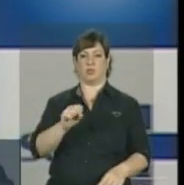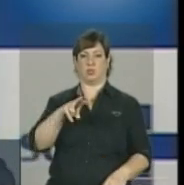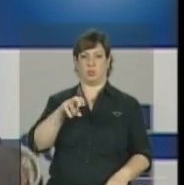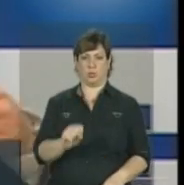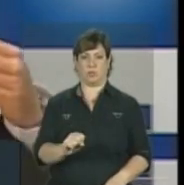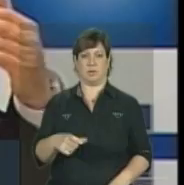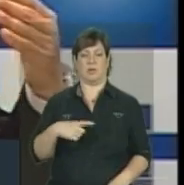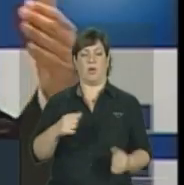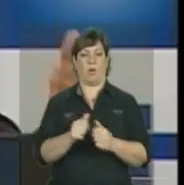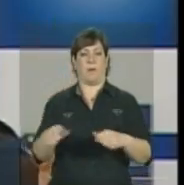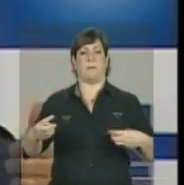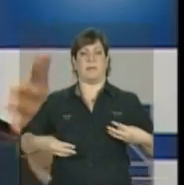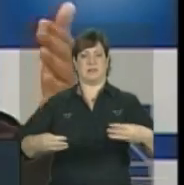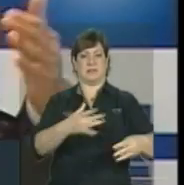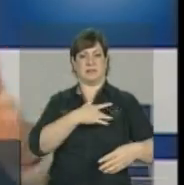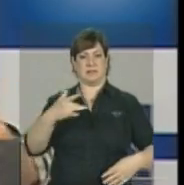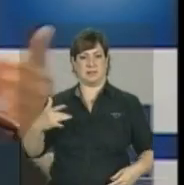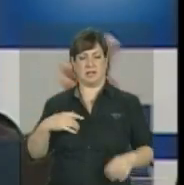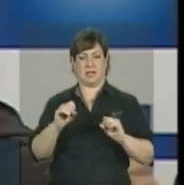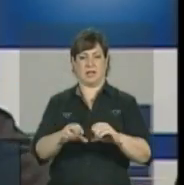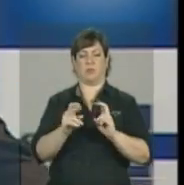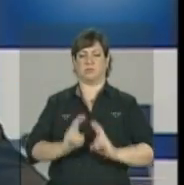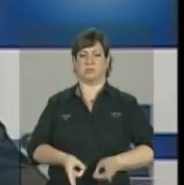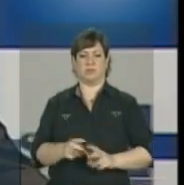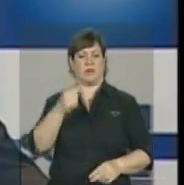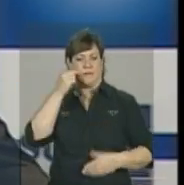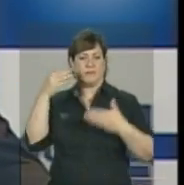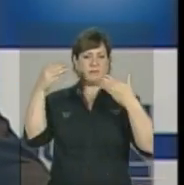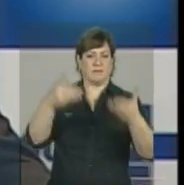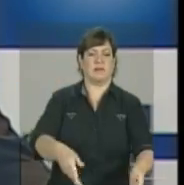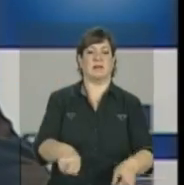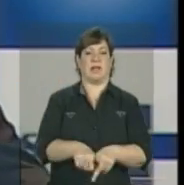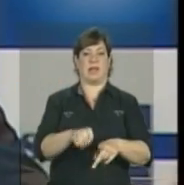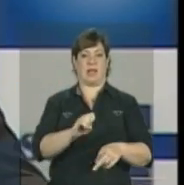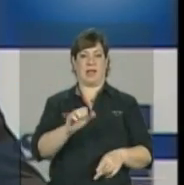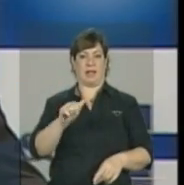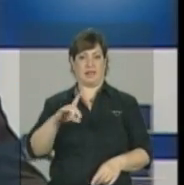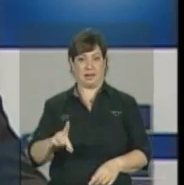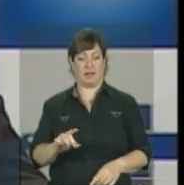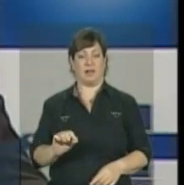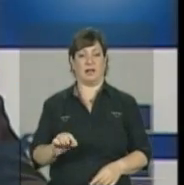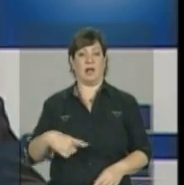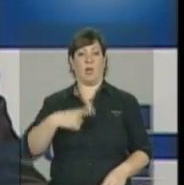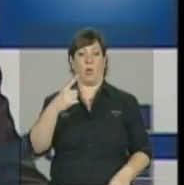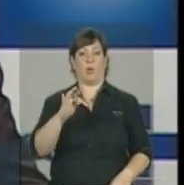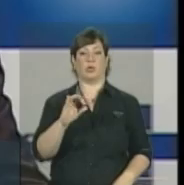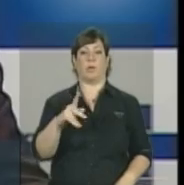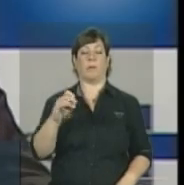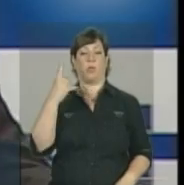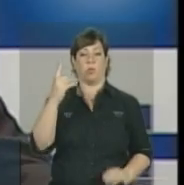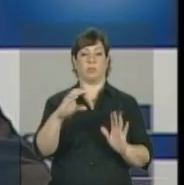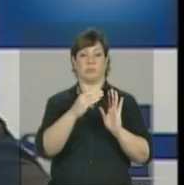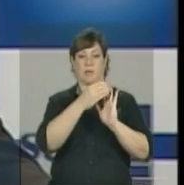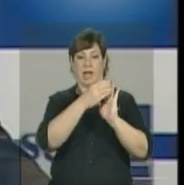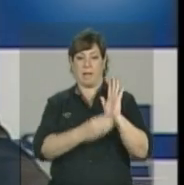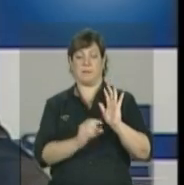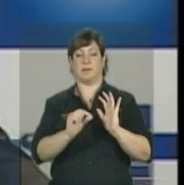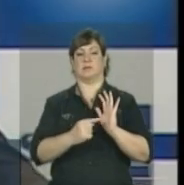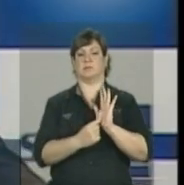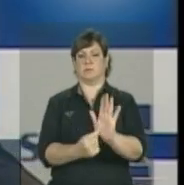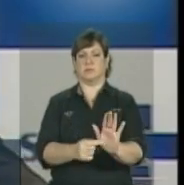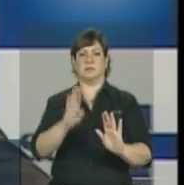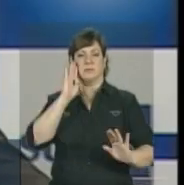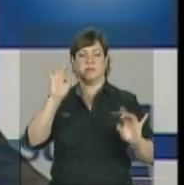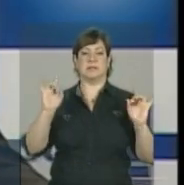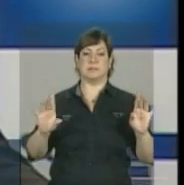Ministério da Saúde, de Educação Permanente, Presencial e à Distância, um tópico, um capítulo específico,